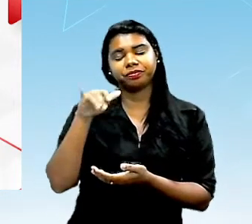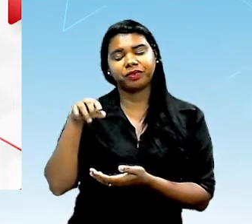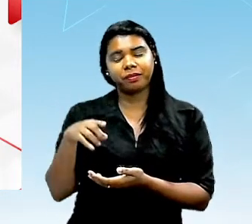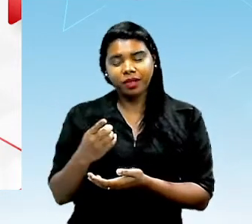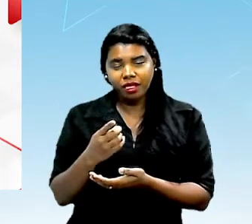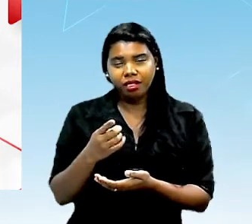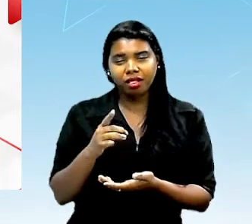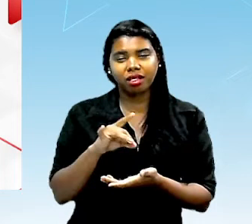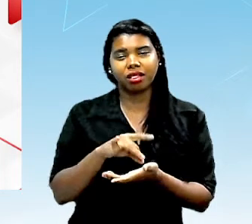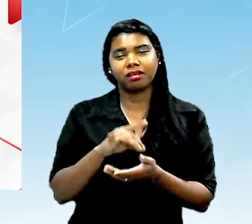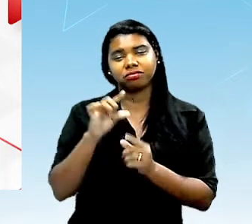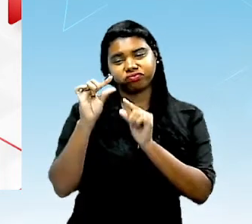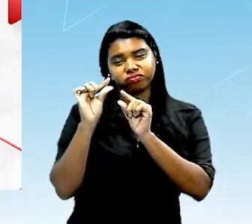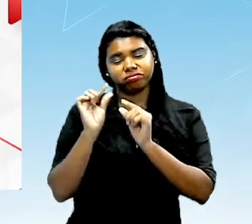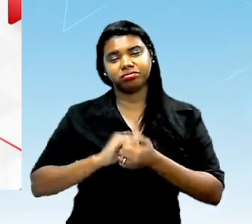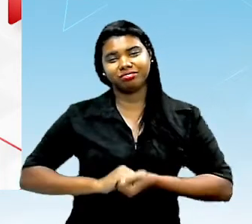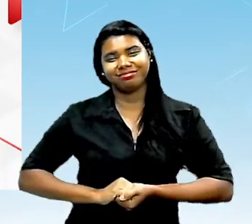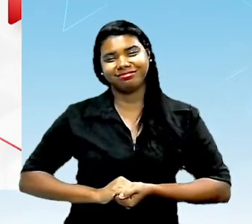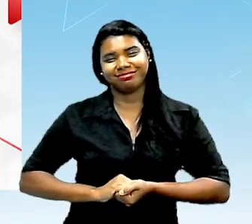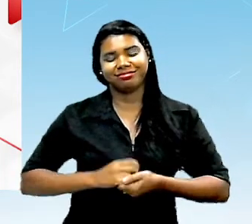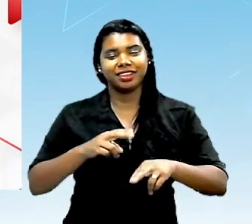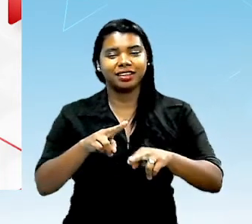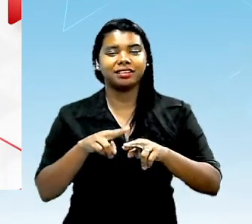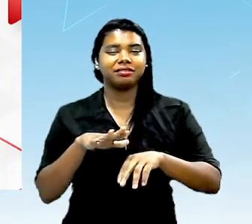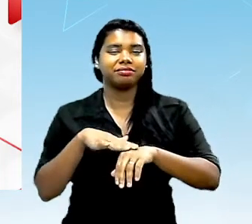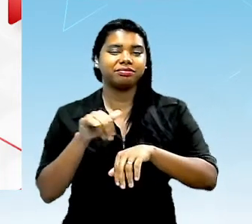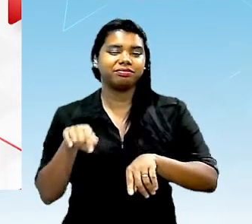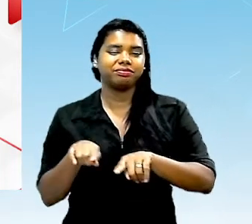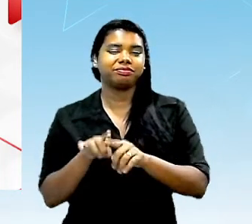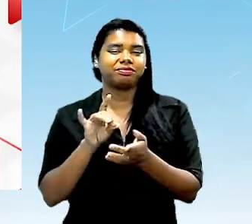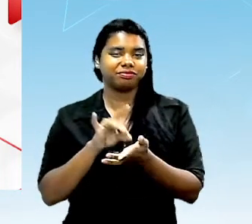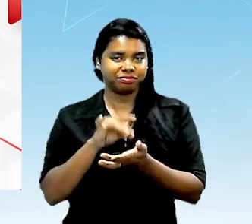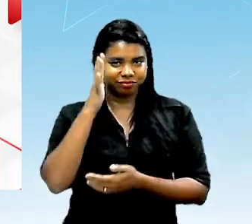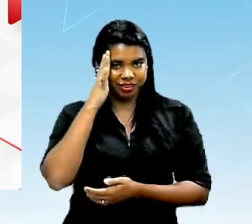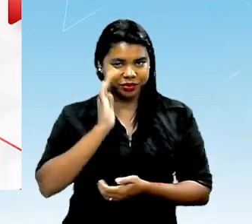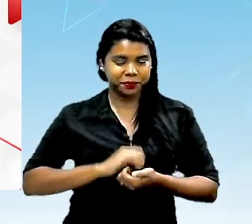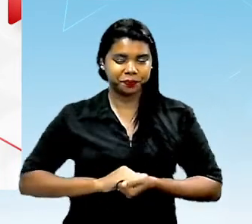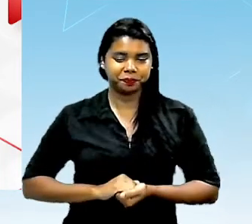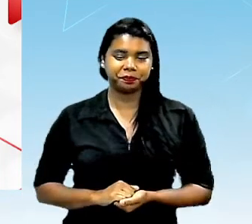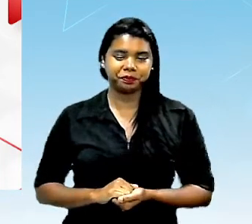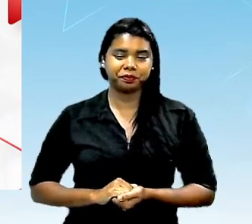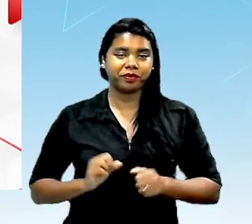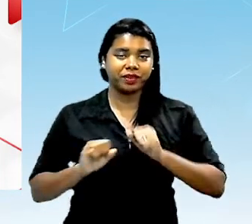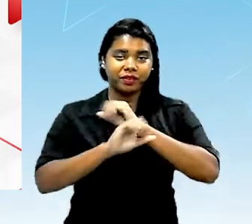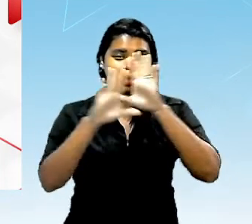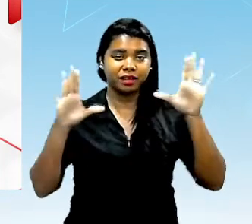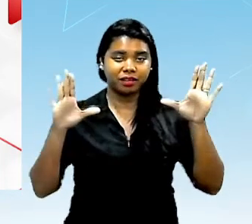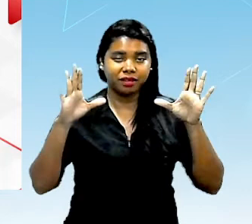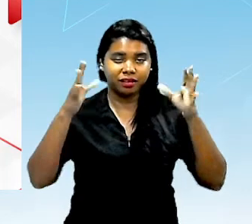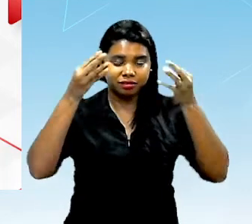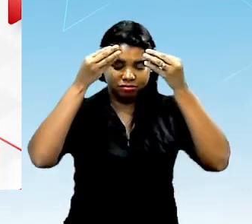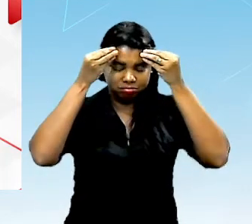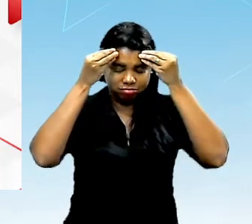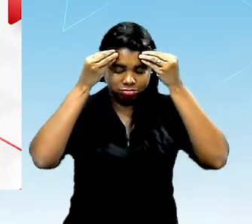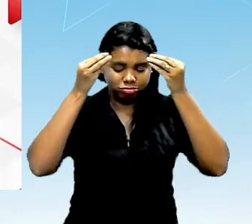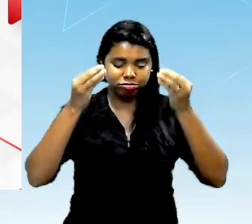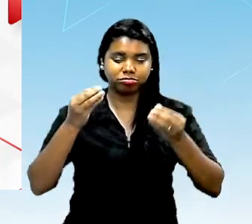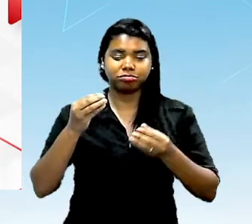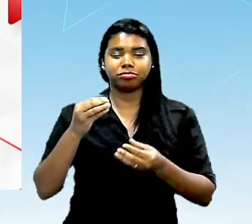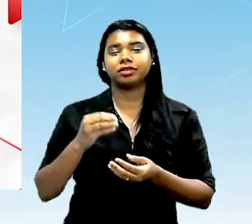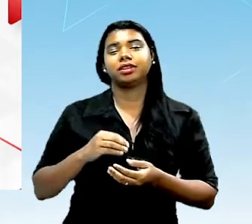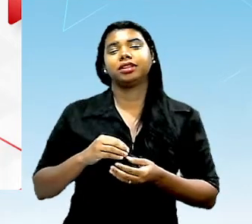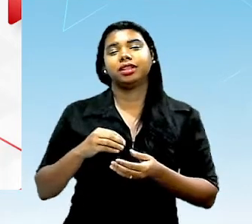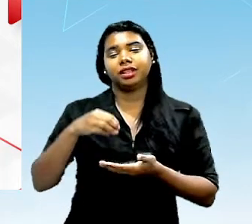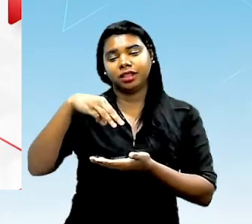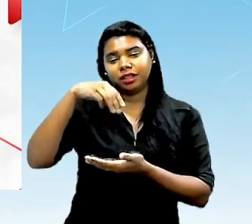de vezes menor a quantidade por isso que a gente chama de micronutrientes então fica claro aí na sua cabeça, tá? macronut